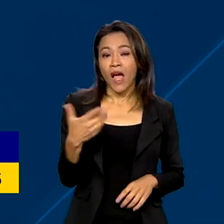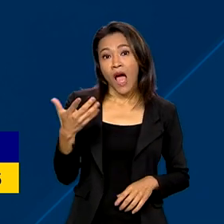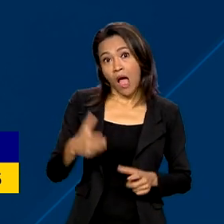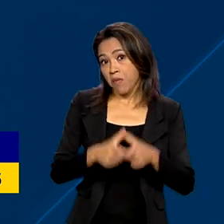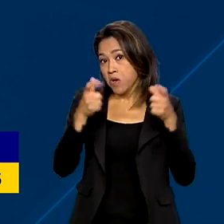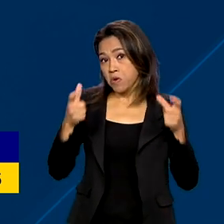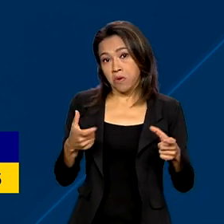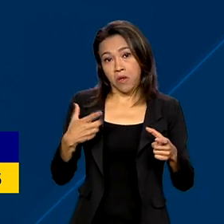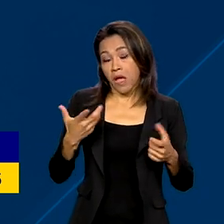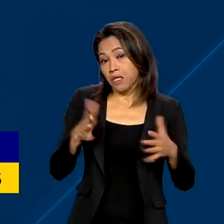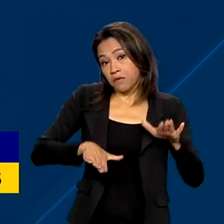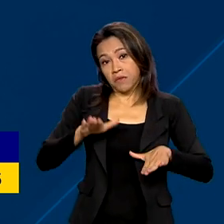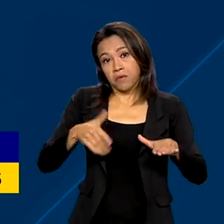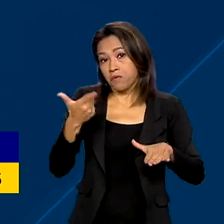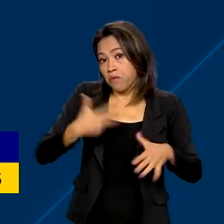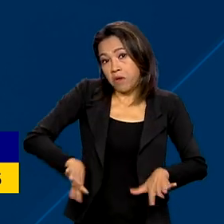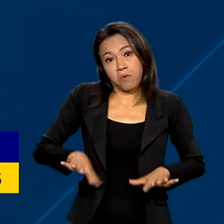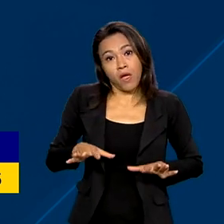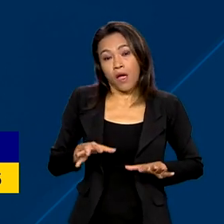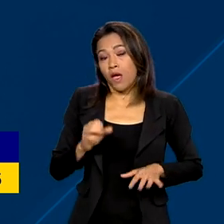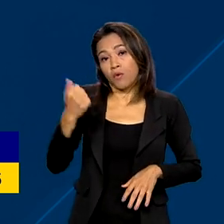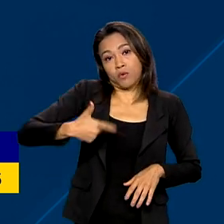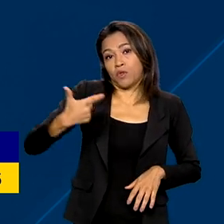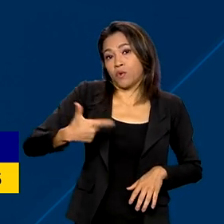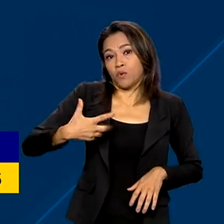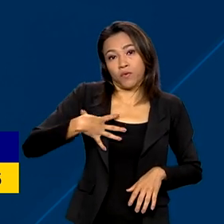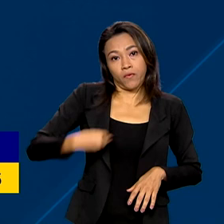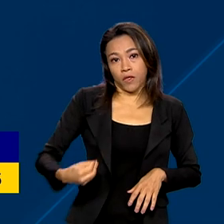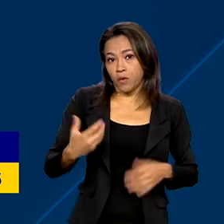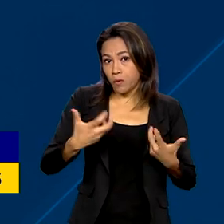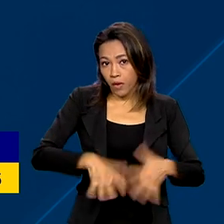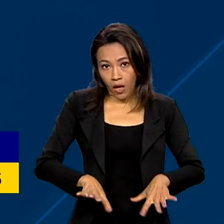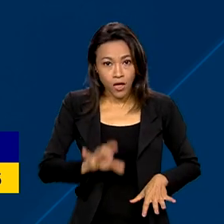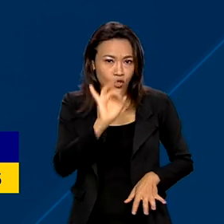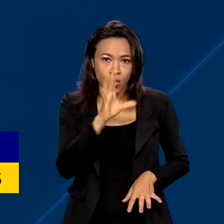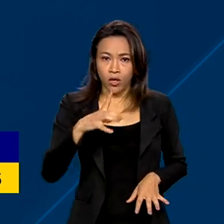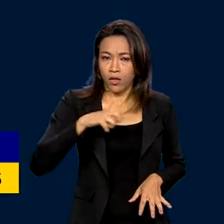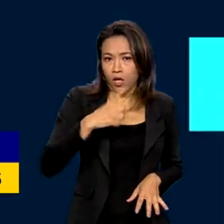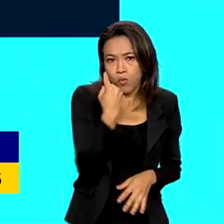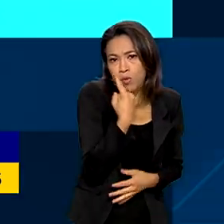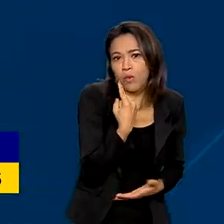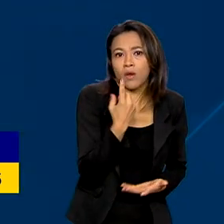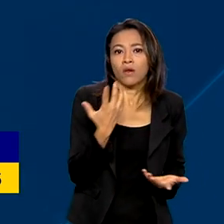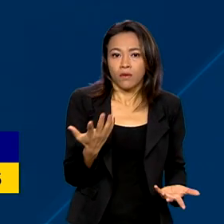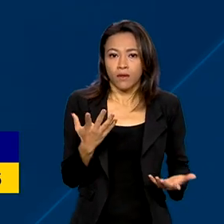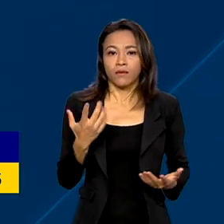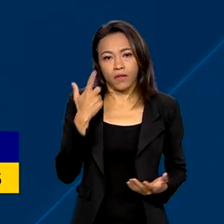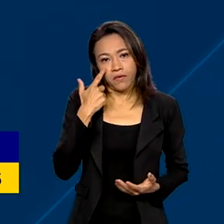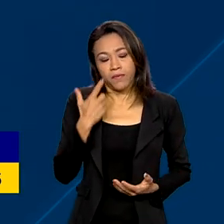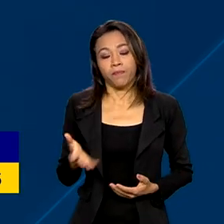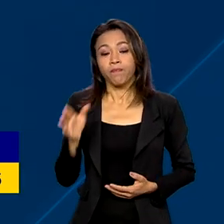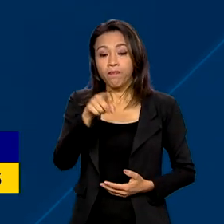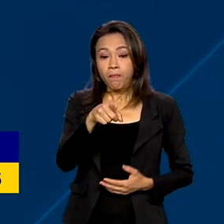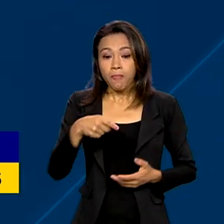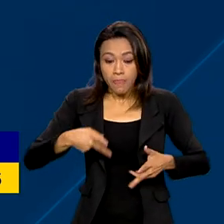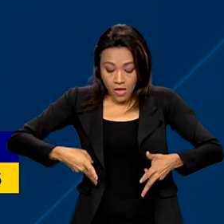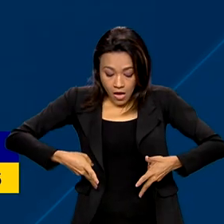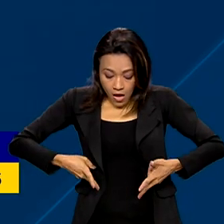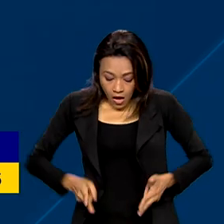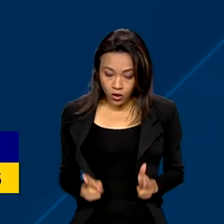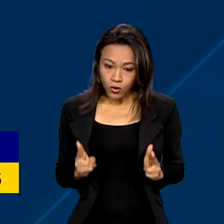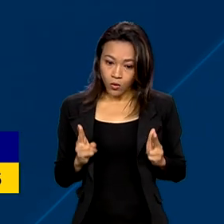filho, ou algumas nem querem ter o primeiro, não se vem, não tem essa visão materna. Na laqueadura, as trompas são